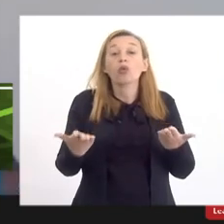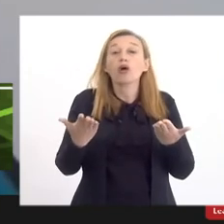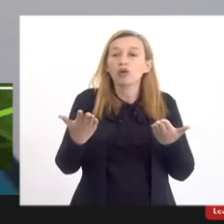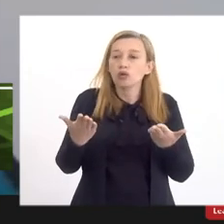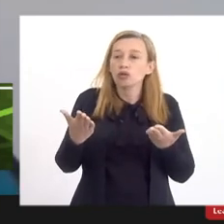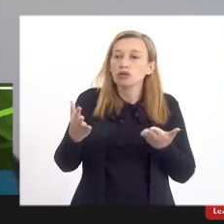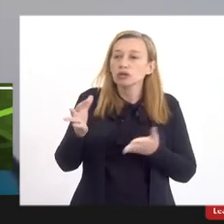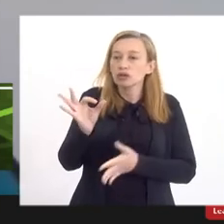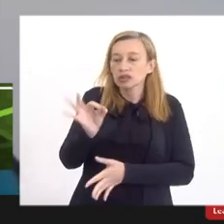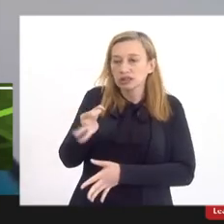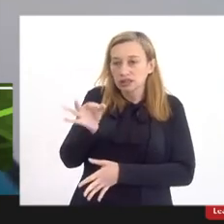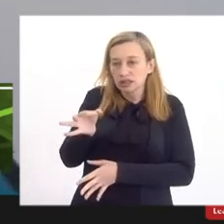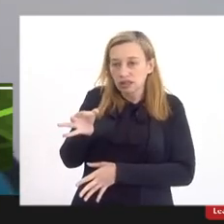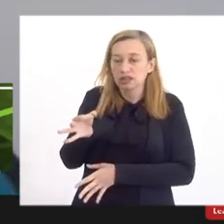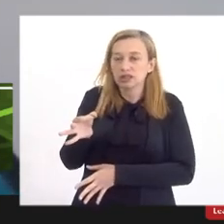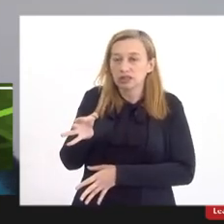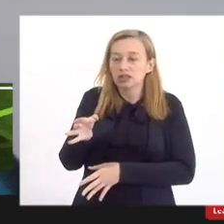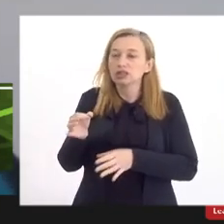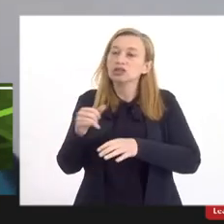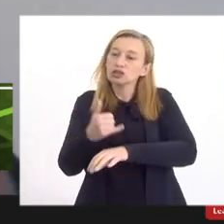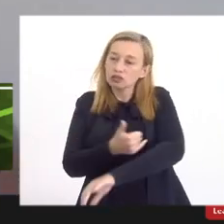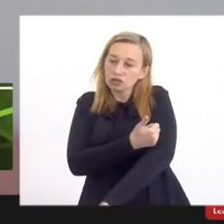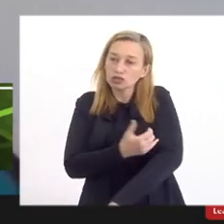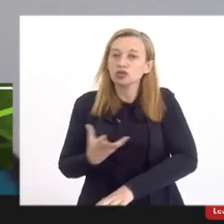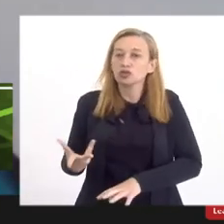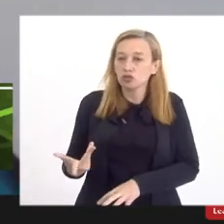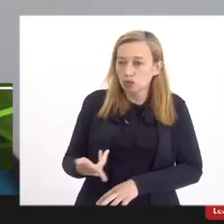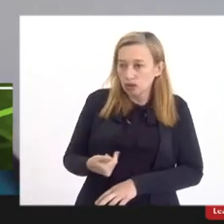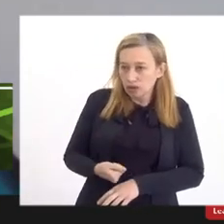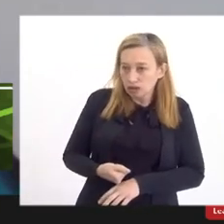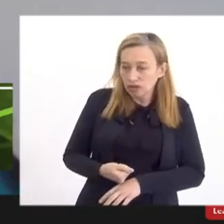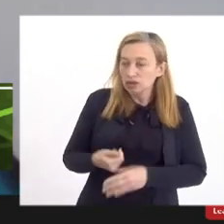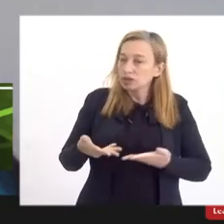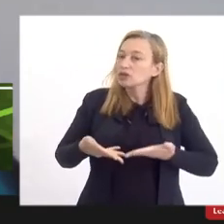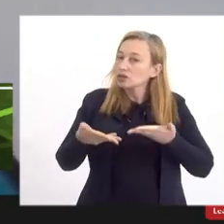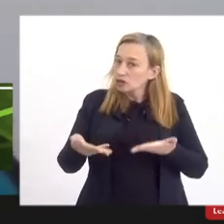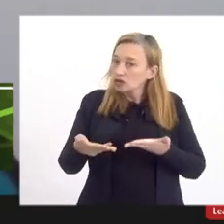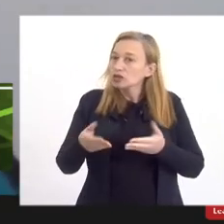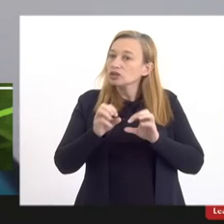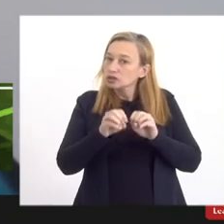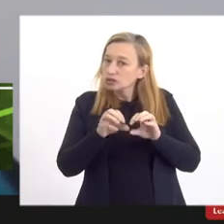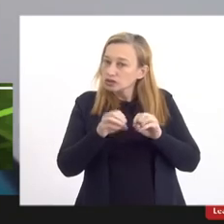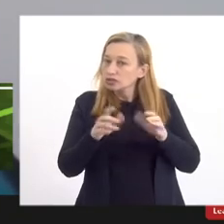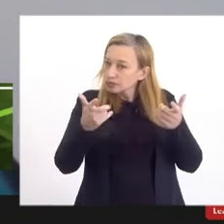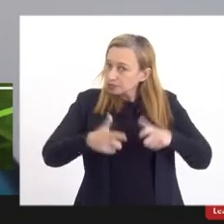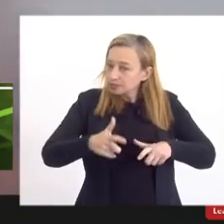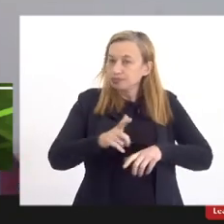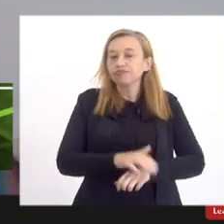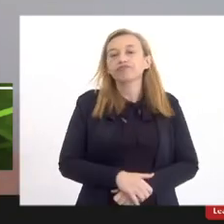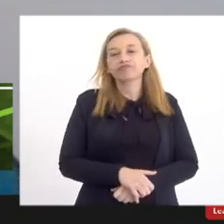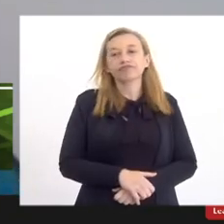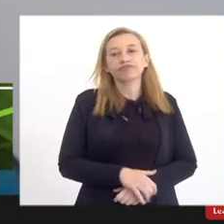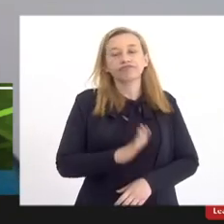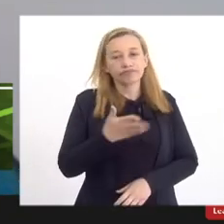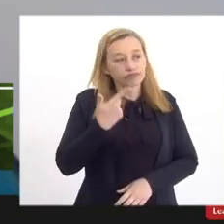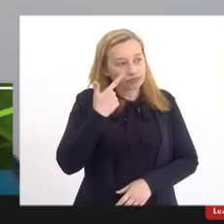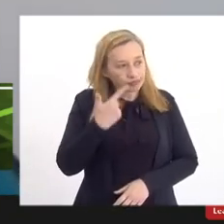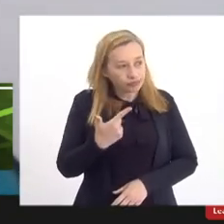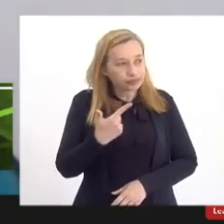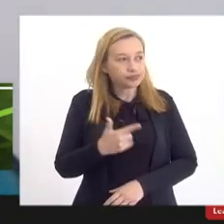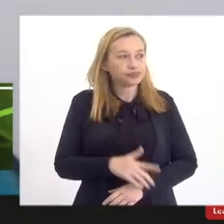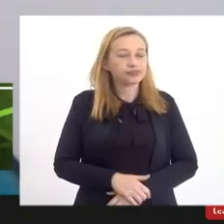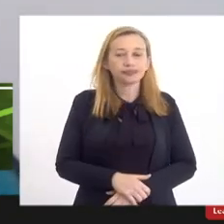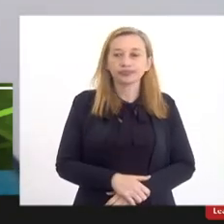efetiva garantia de infraestrutura de qualidade da oferta de ensino naquela região eu já dei uma olhada no